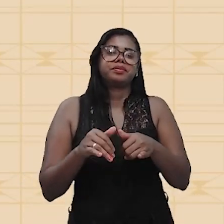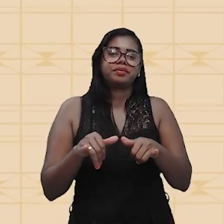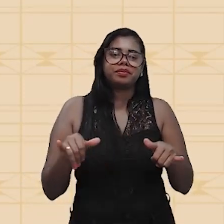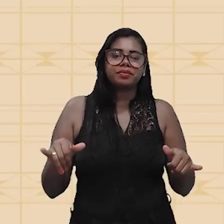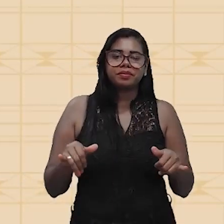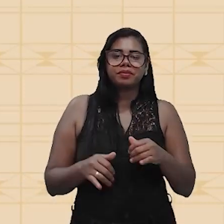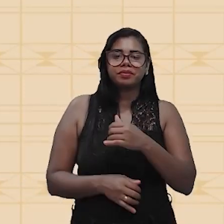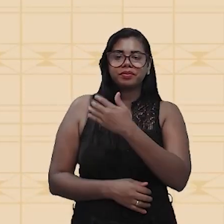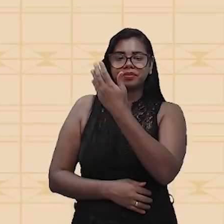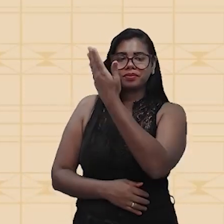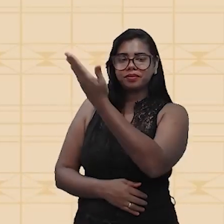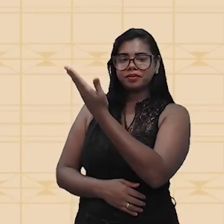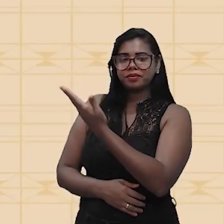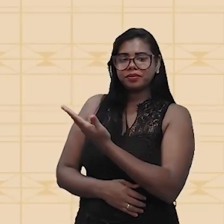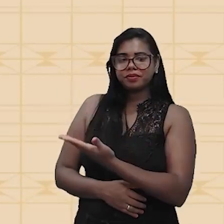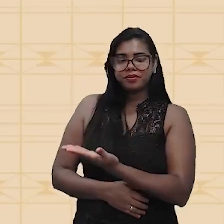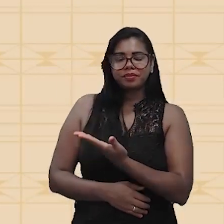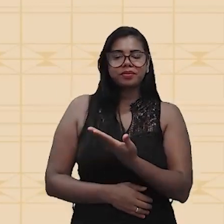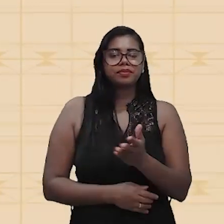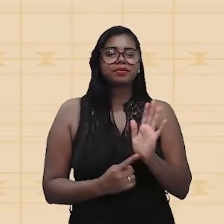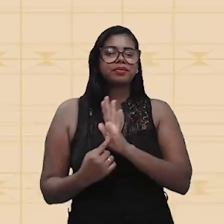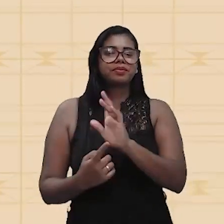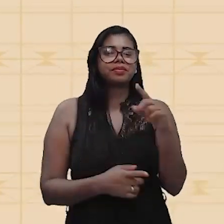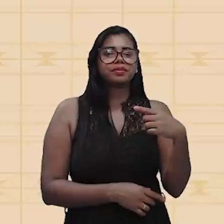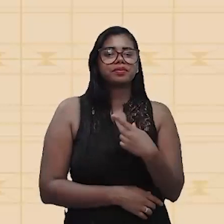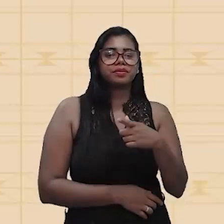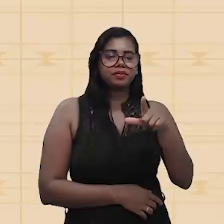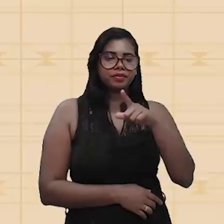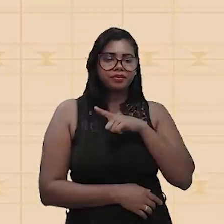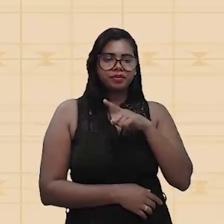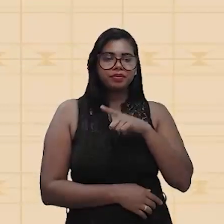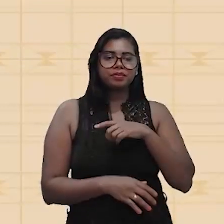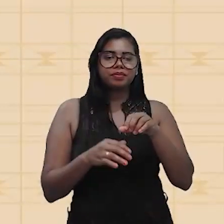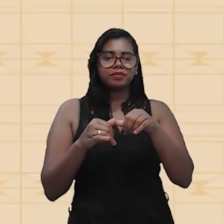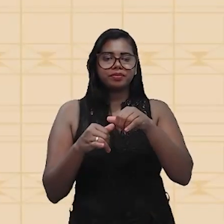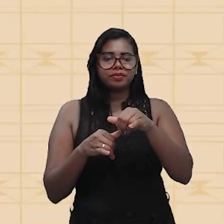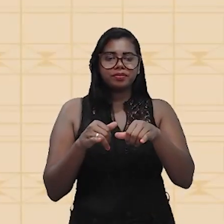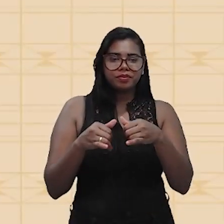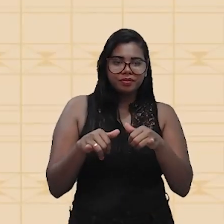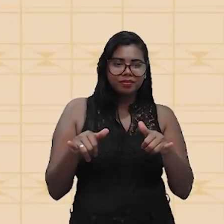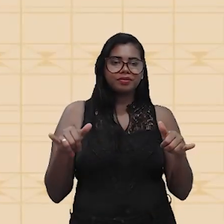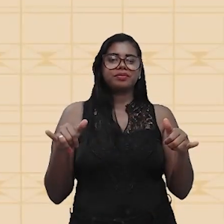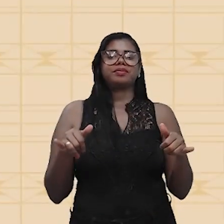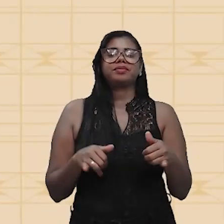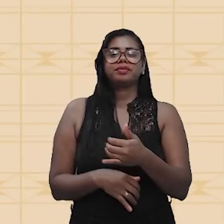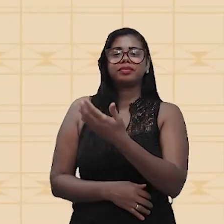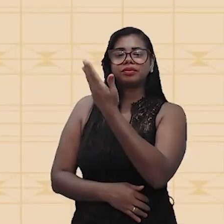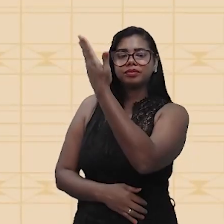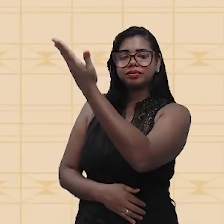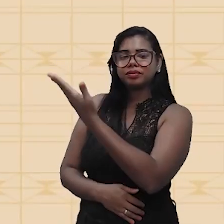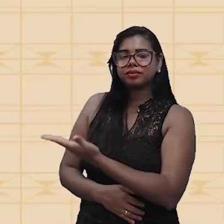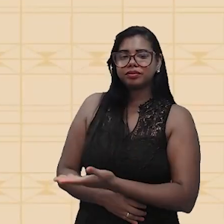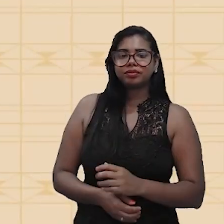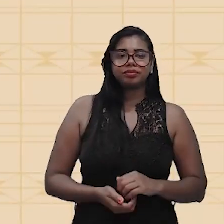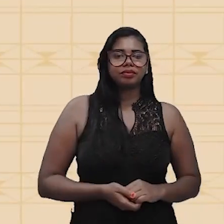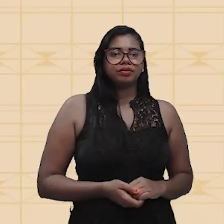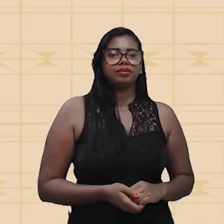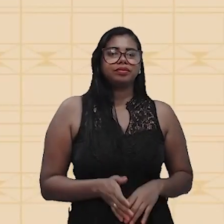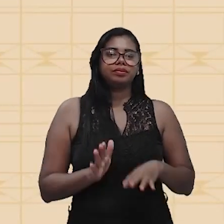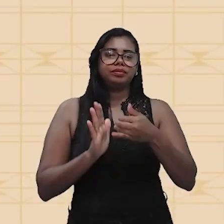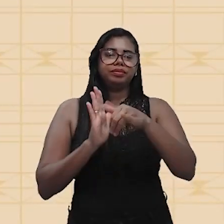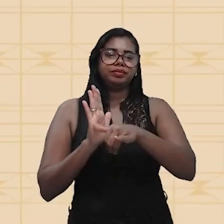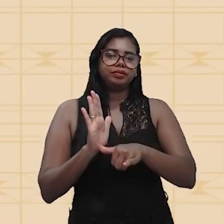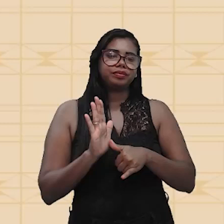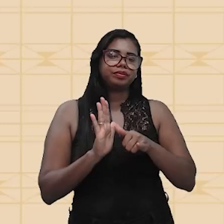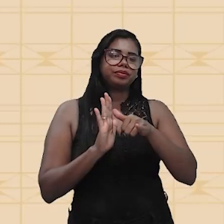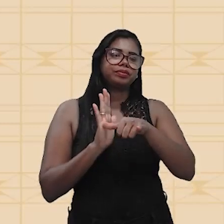elementos que vão fazer com que a gente tenha um circuito elétrico. Então, vamos lá. O gerador, o é que ele vai fazer? Ele vai